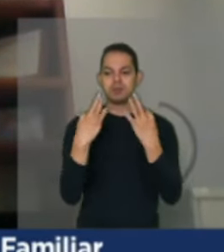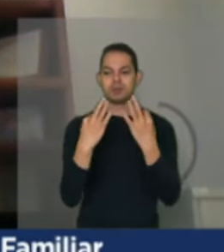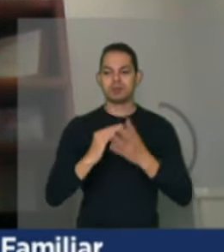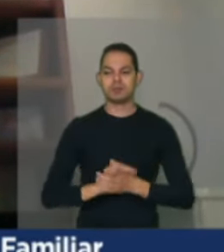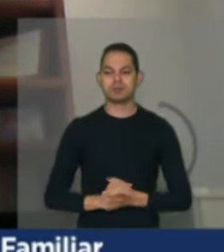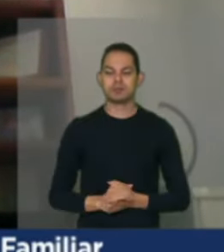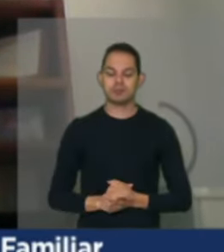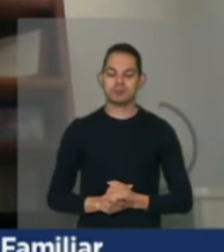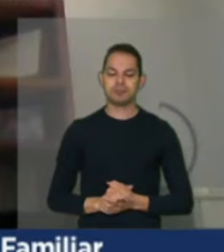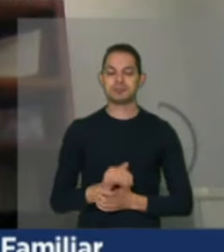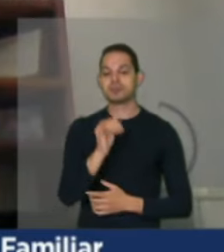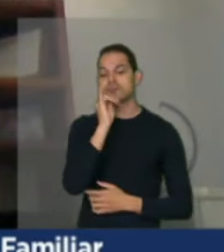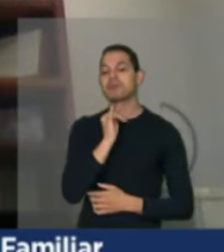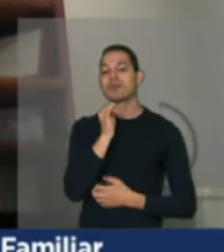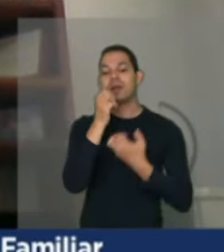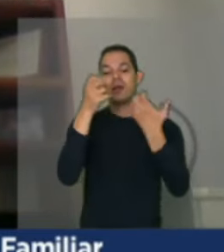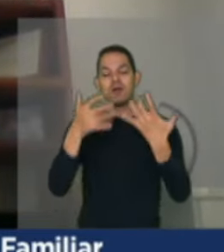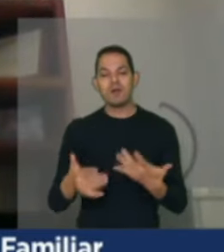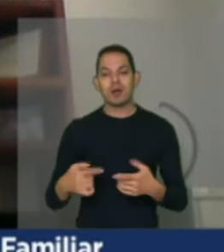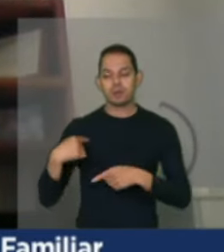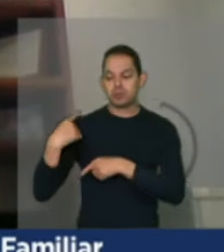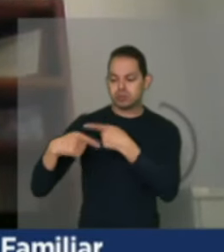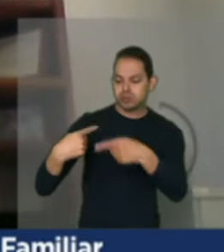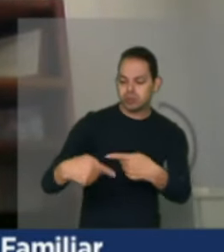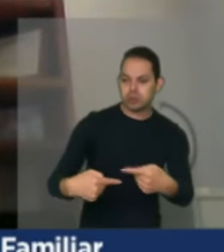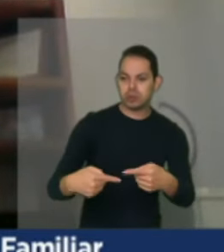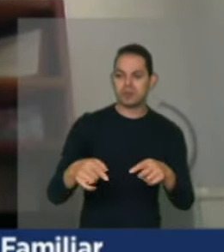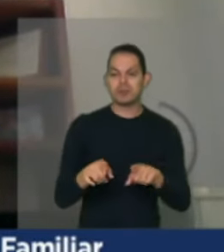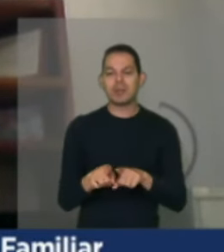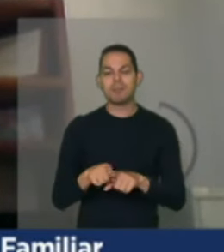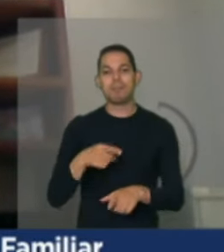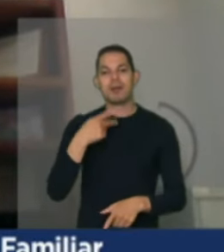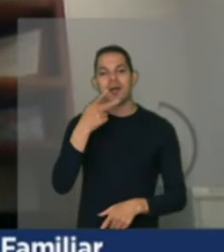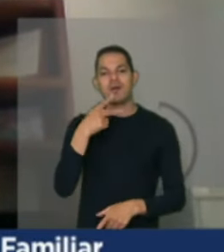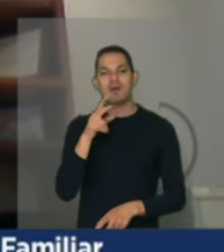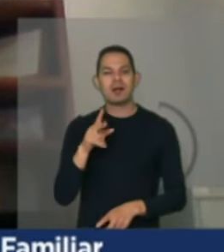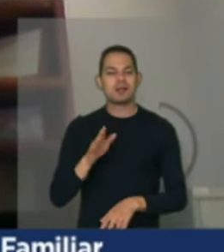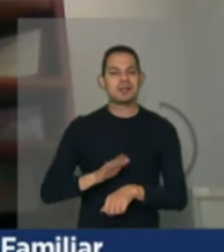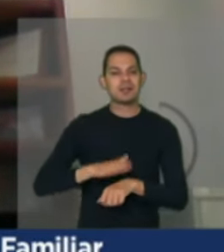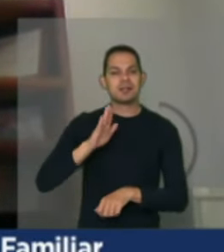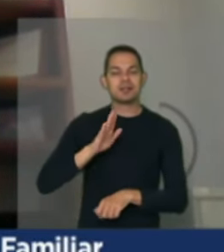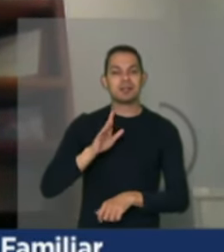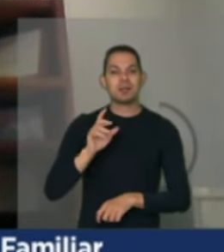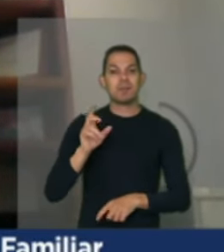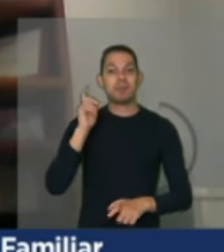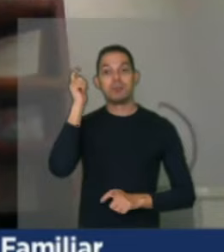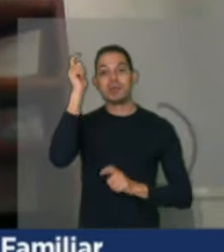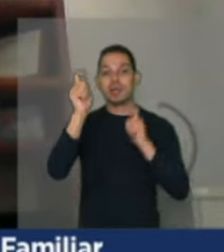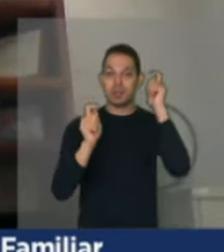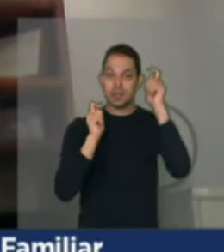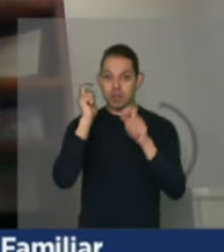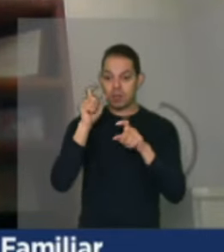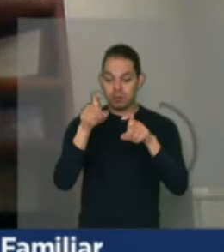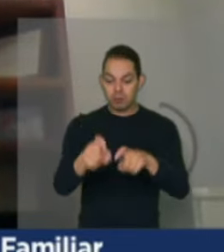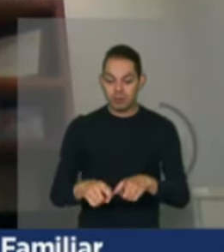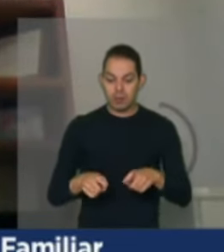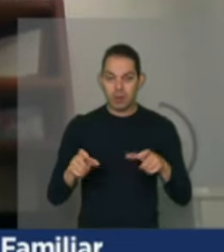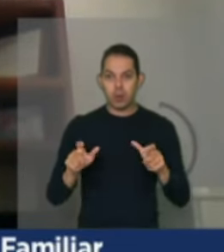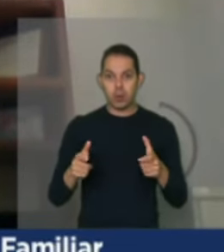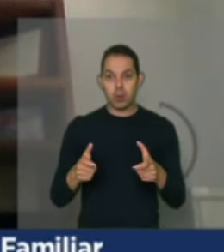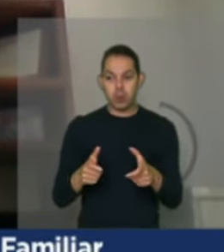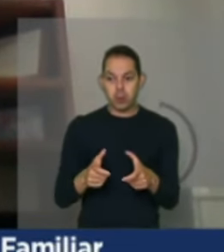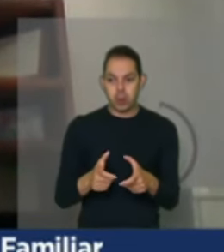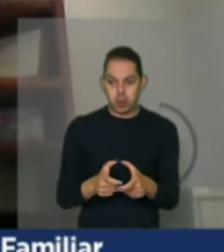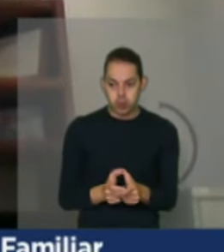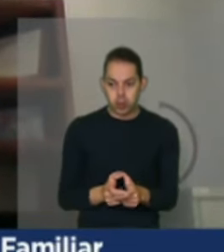Temos falado muito sobre a sucessão, temos falado muito sobre a questão e a preocupação de um rural esvaziado, de um rural com